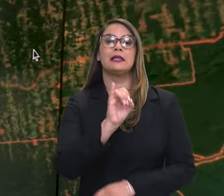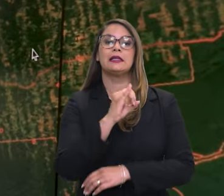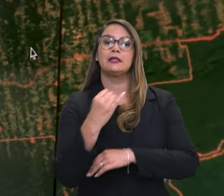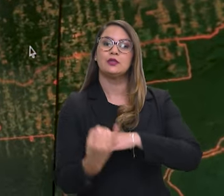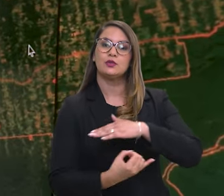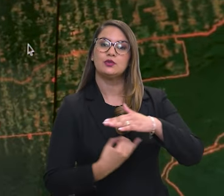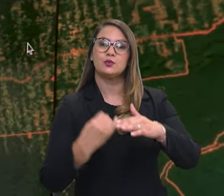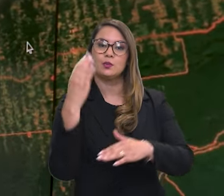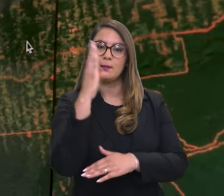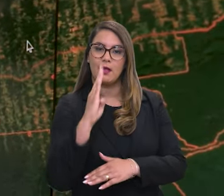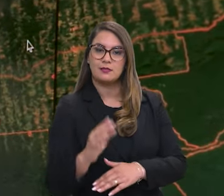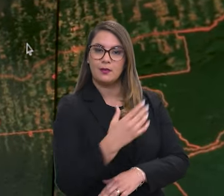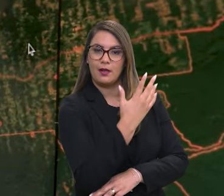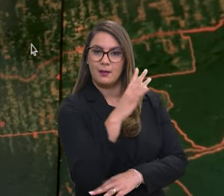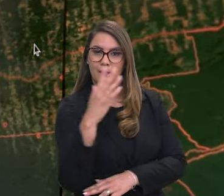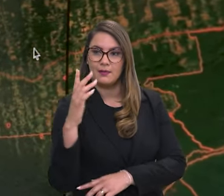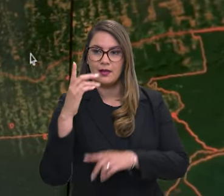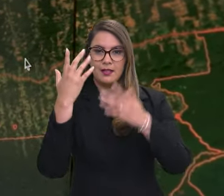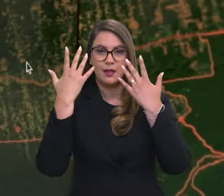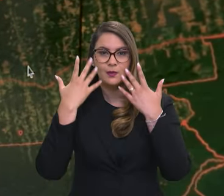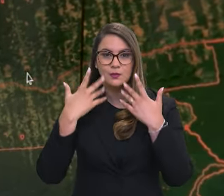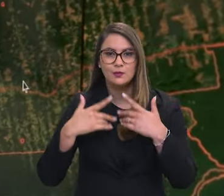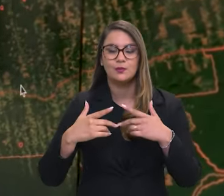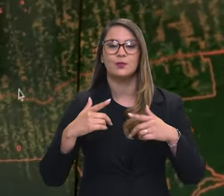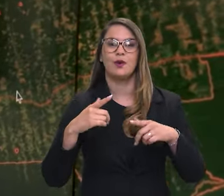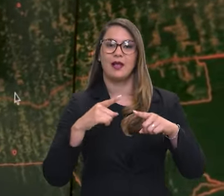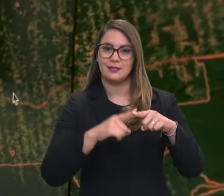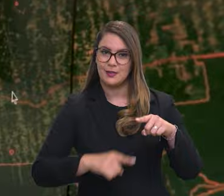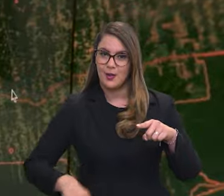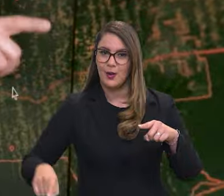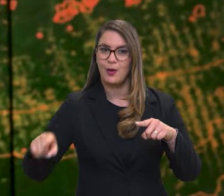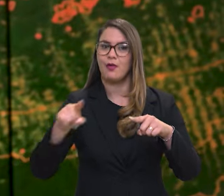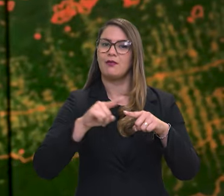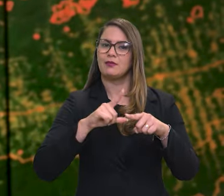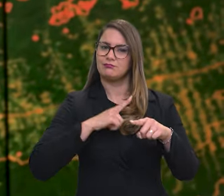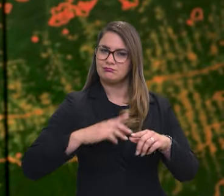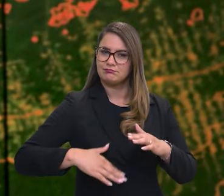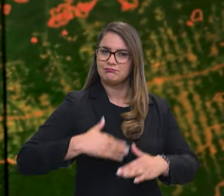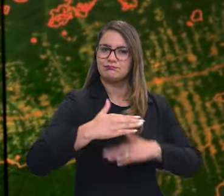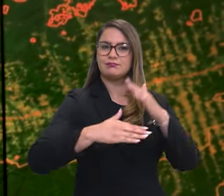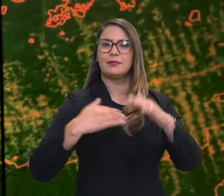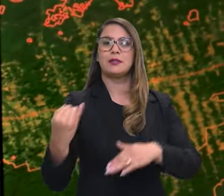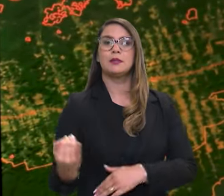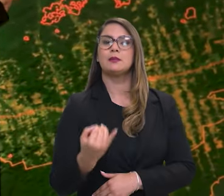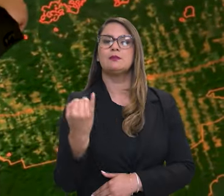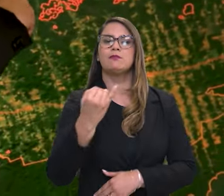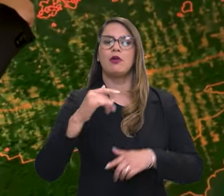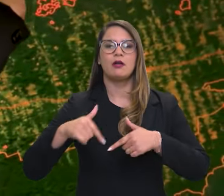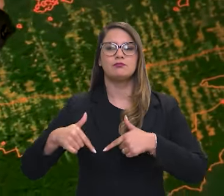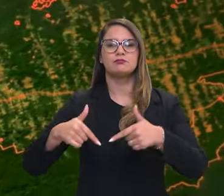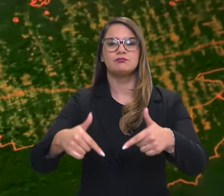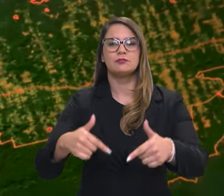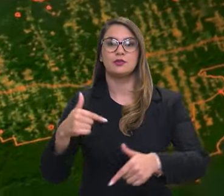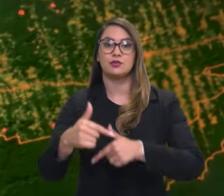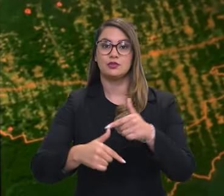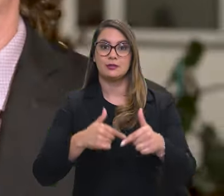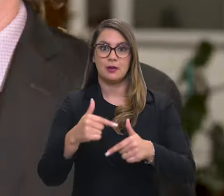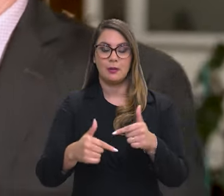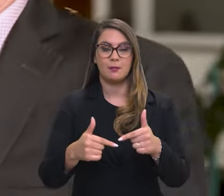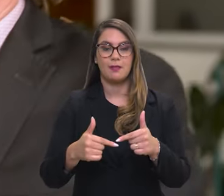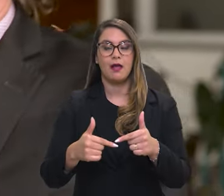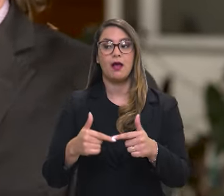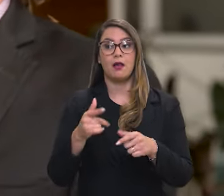Instituto Brasileiro do Meio Ambiente e dos Recursos Naturais Renováveis tem avançado em importantes frentes de